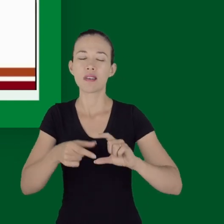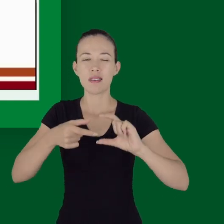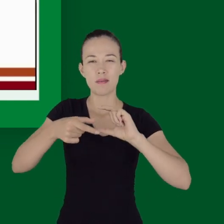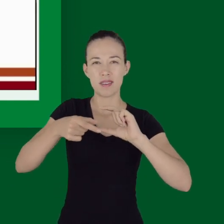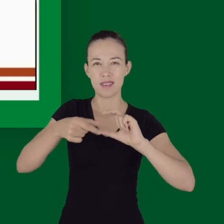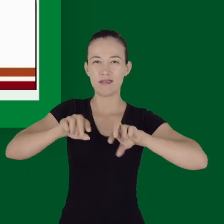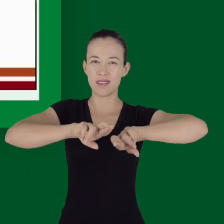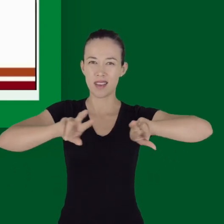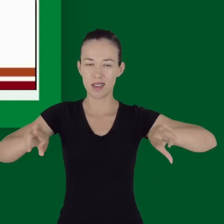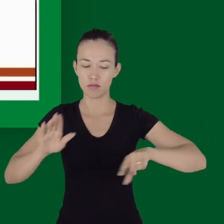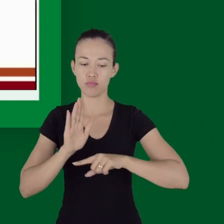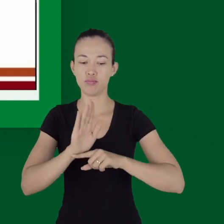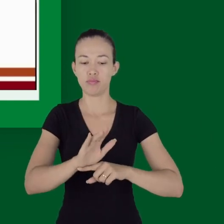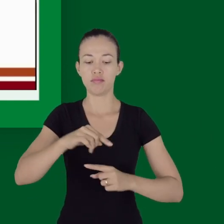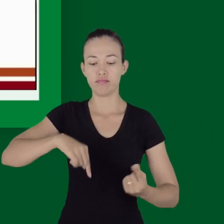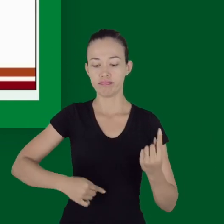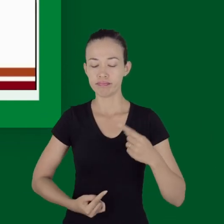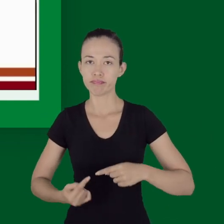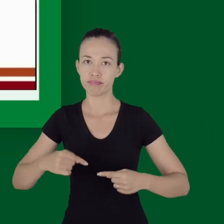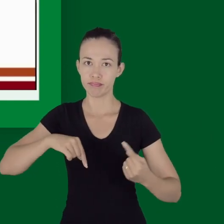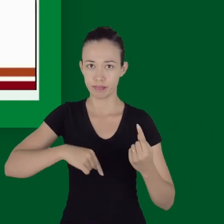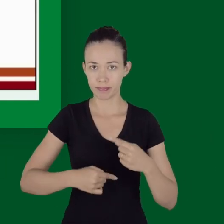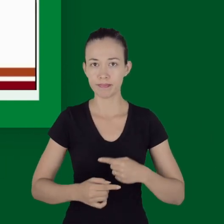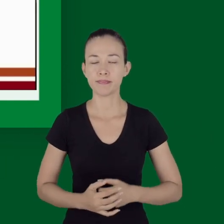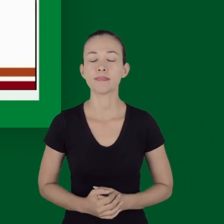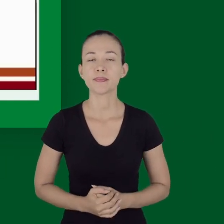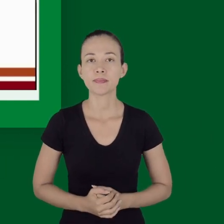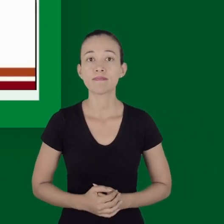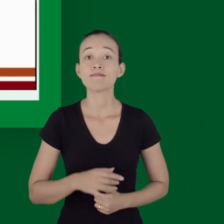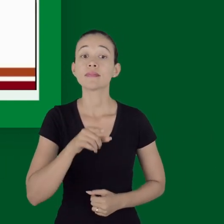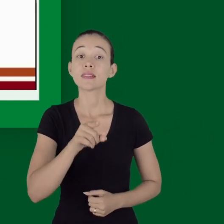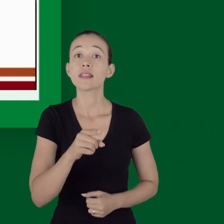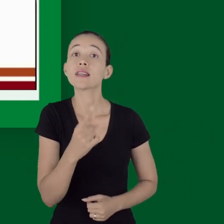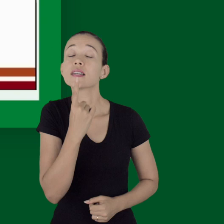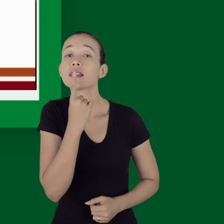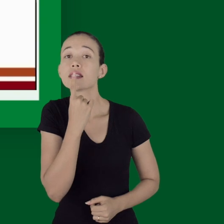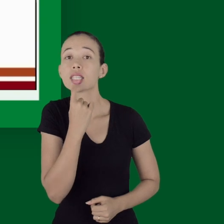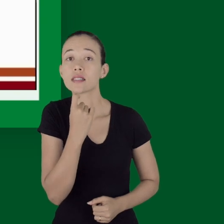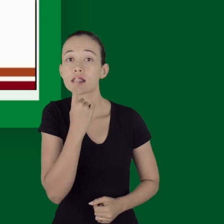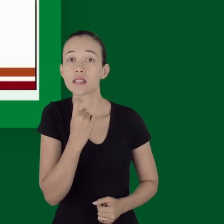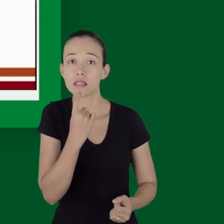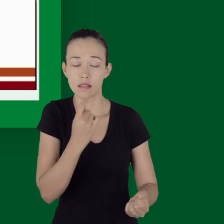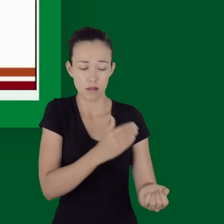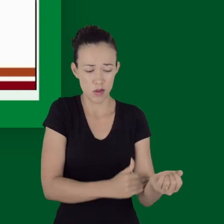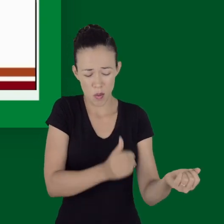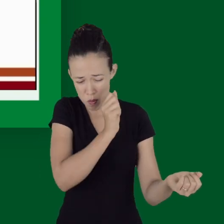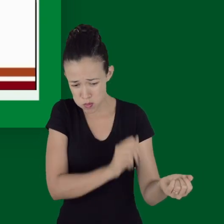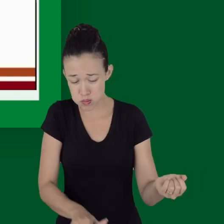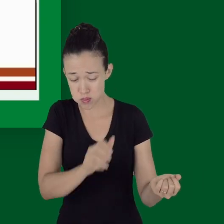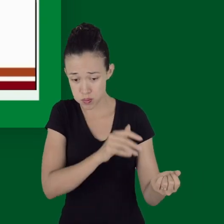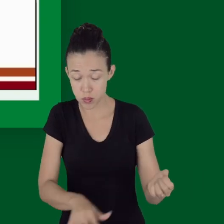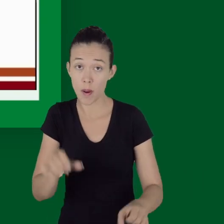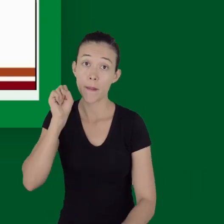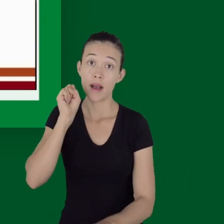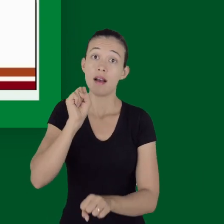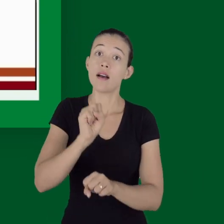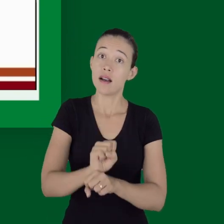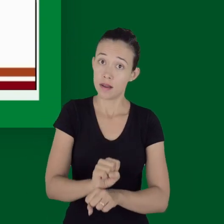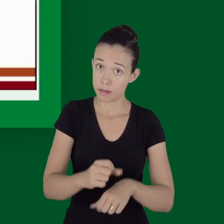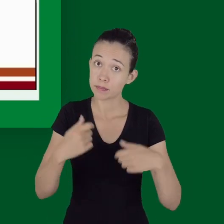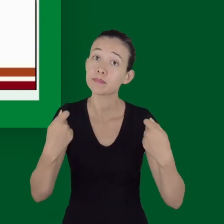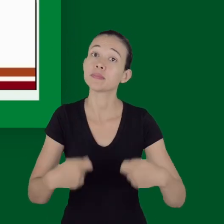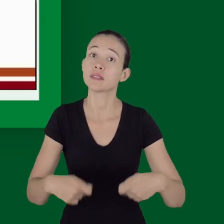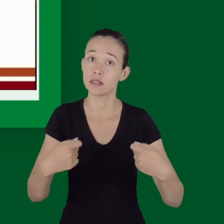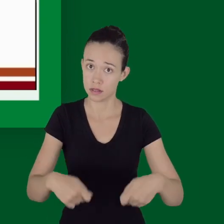do uso de agentes hemostáticos. A perda sanguínea, ela deve ser interrompida e a pressão arterial deve ser